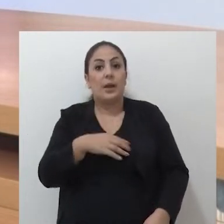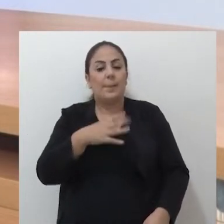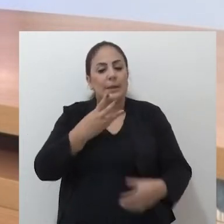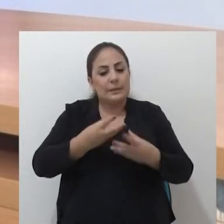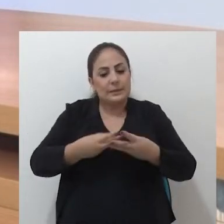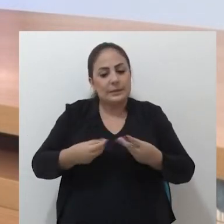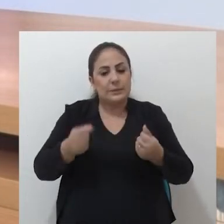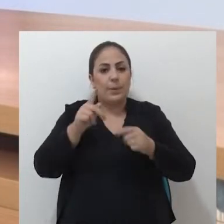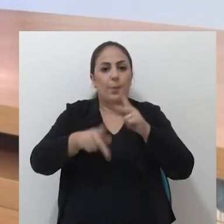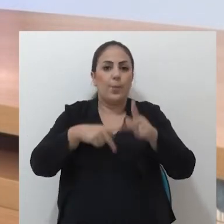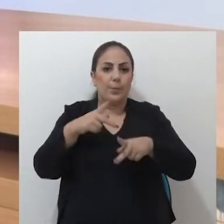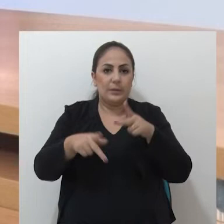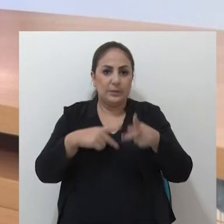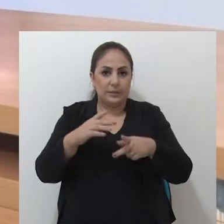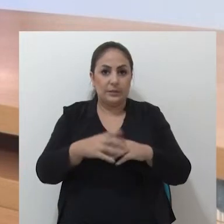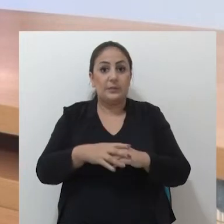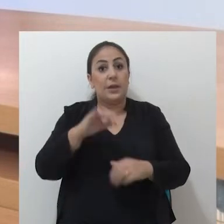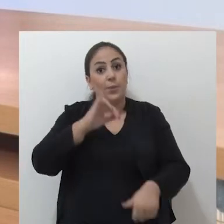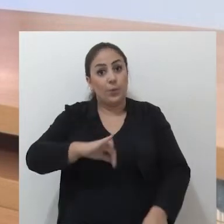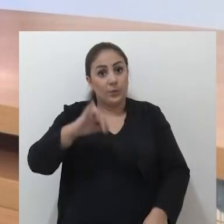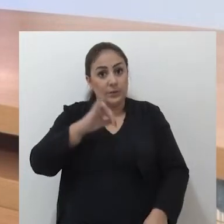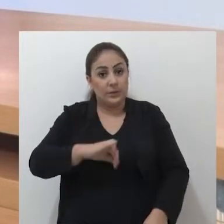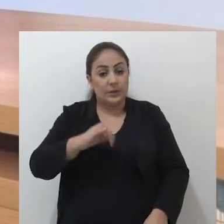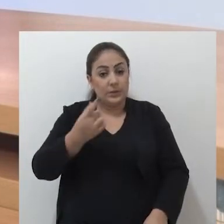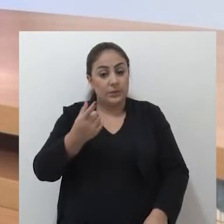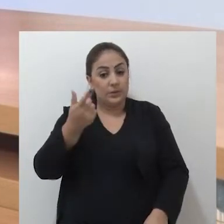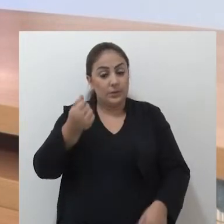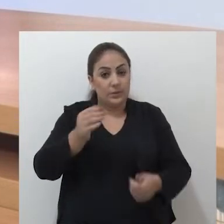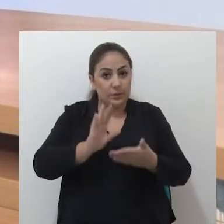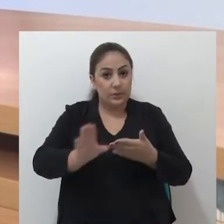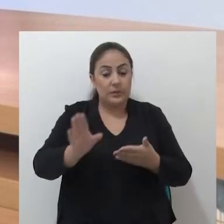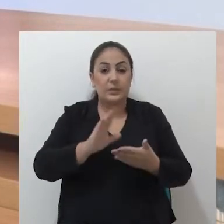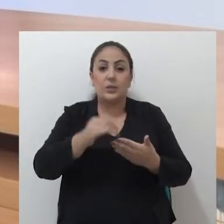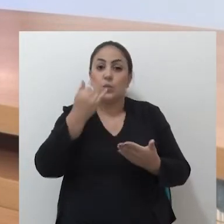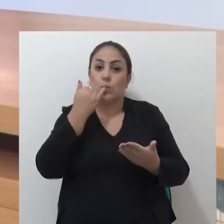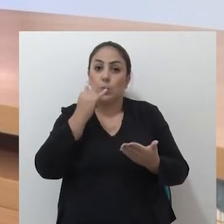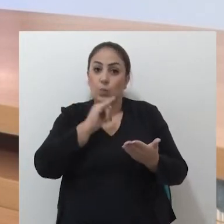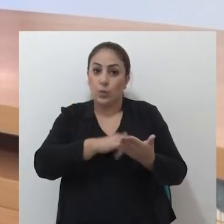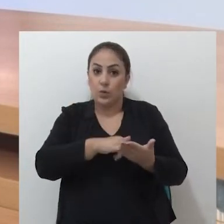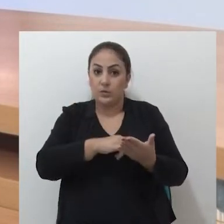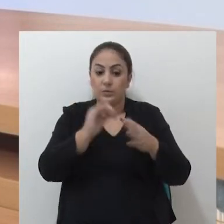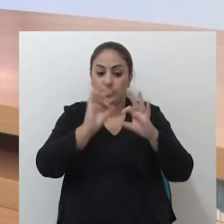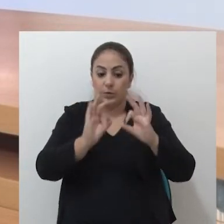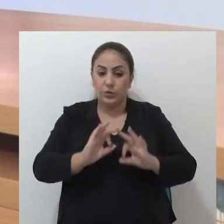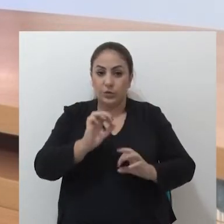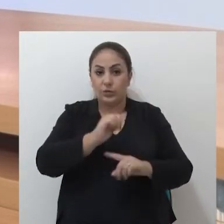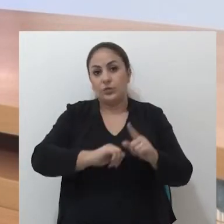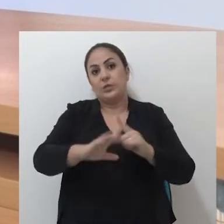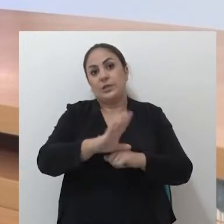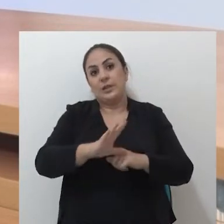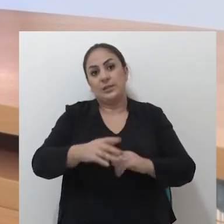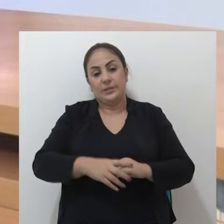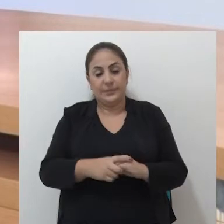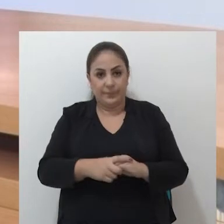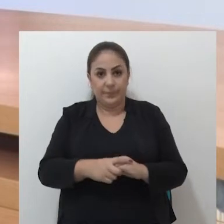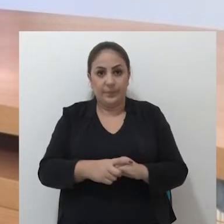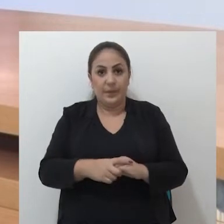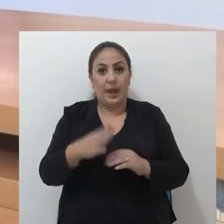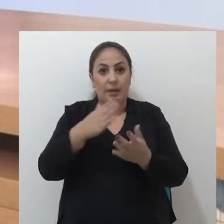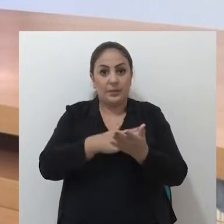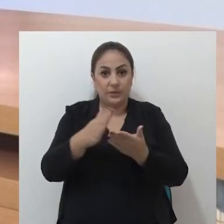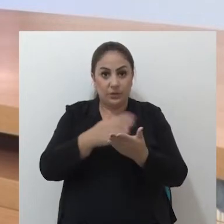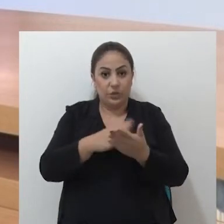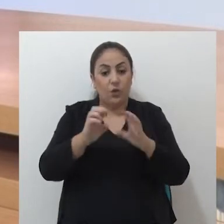bem, para sensibilizar a população da importância de destinar parte do imposto de renda a projetos sociais.